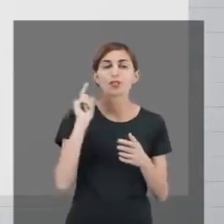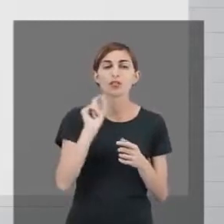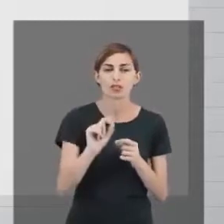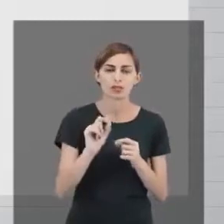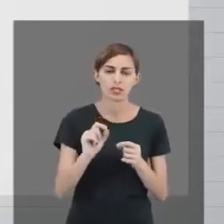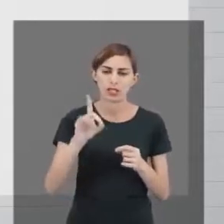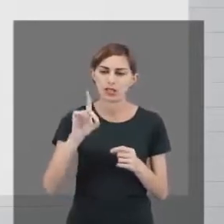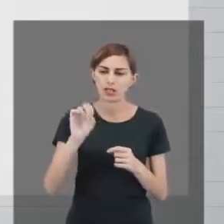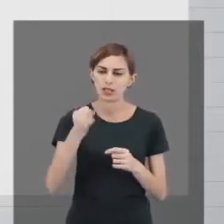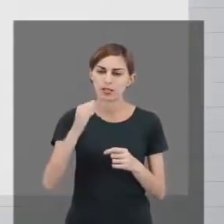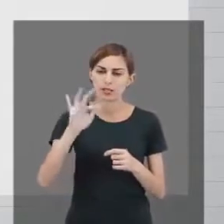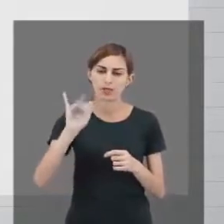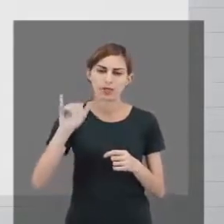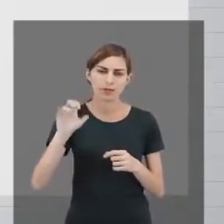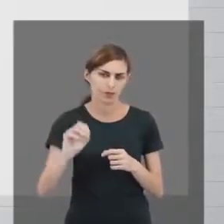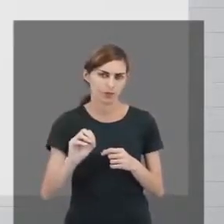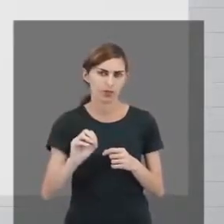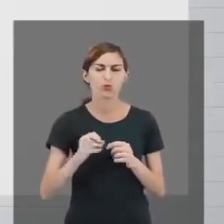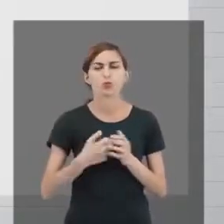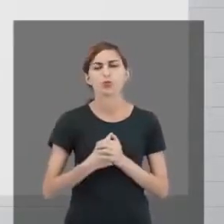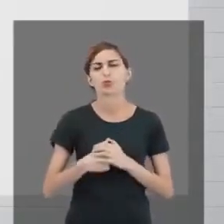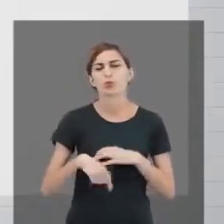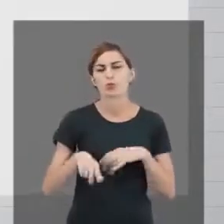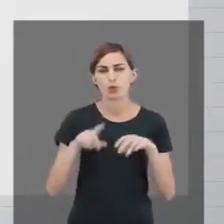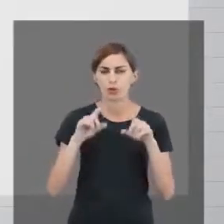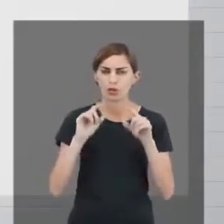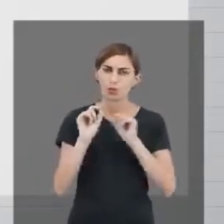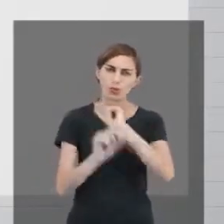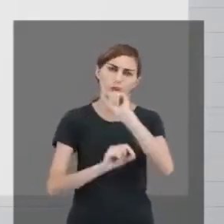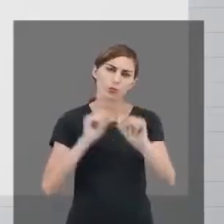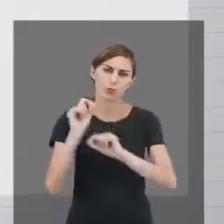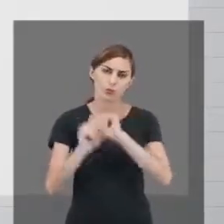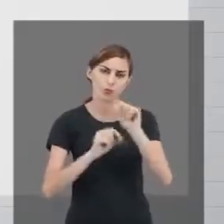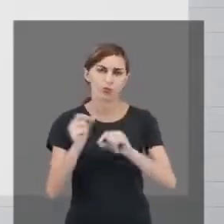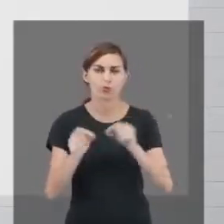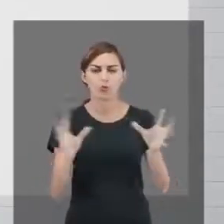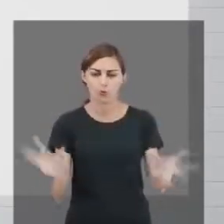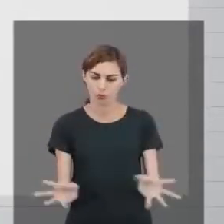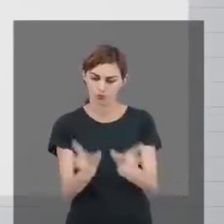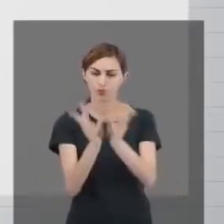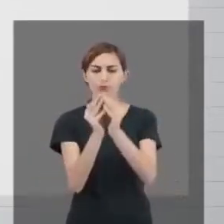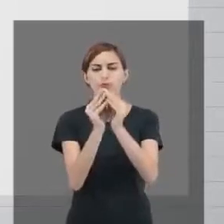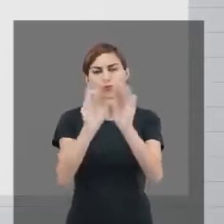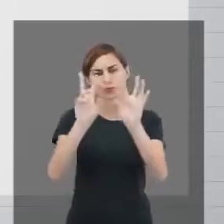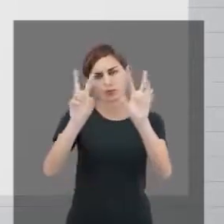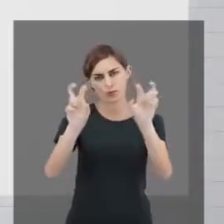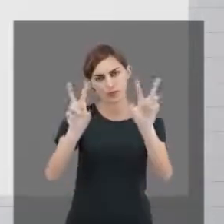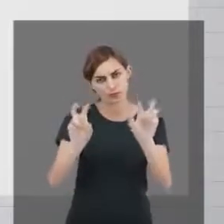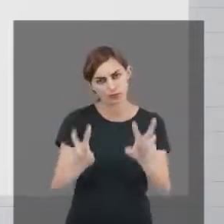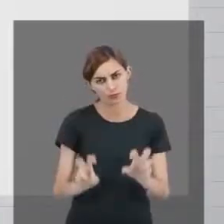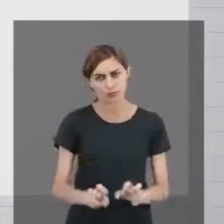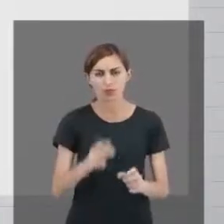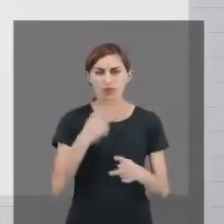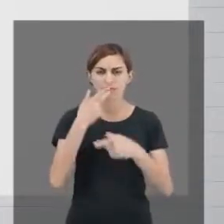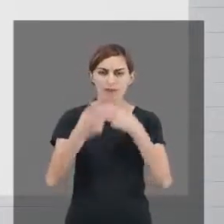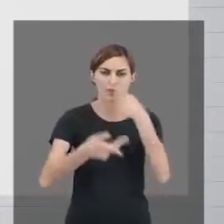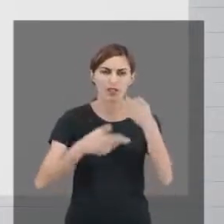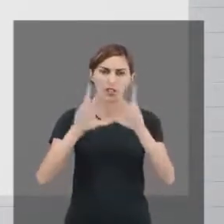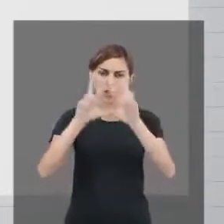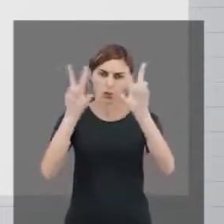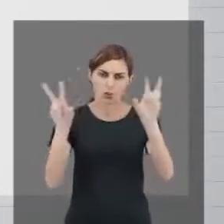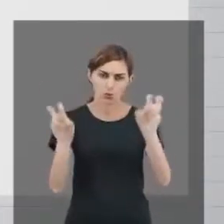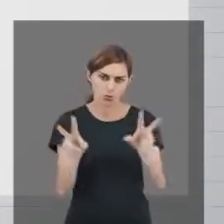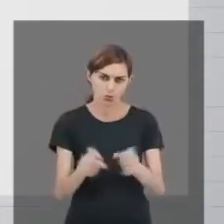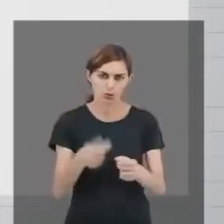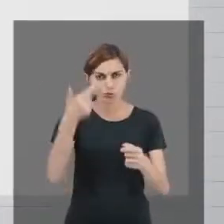um desafio de reensinho, certo? É uma complementação do conteúdo, uma forma de dizer o conteúdo